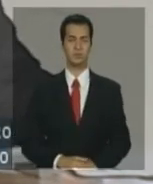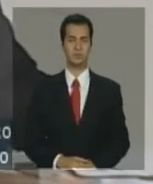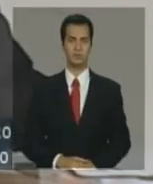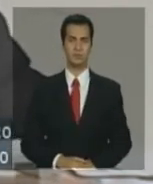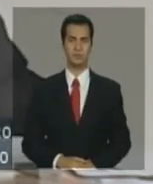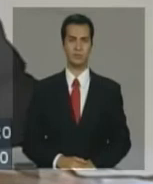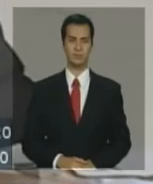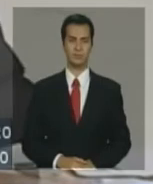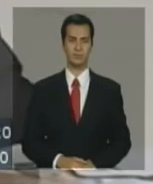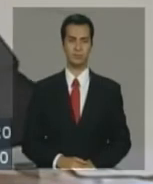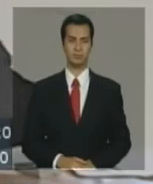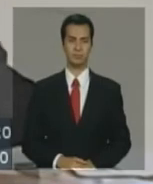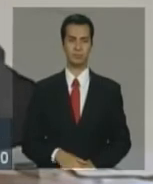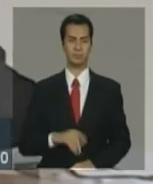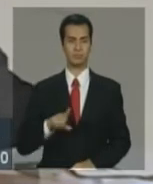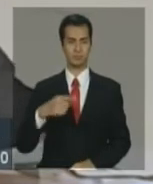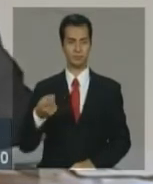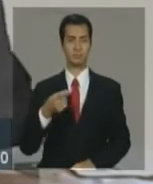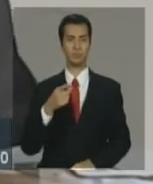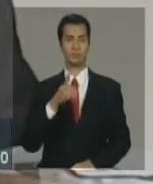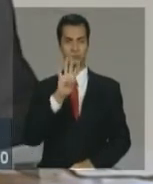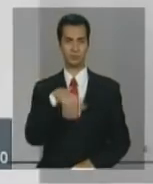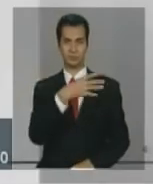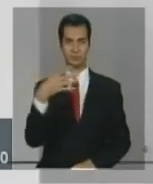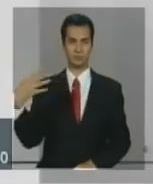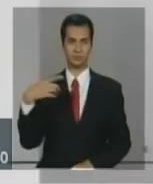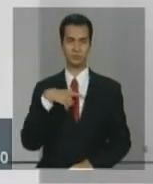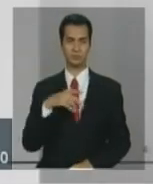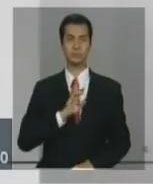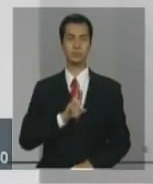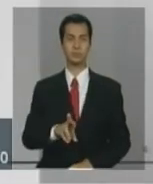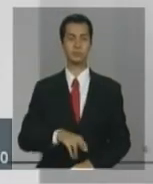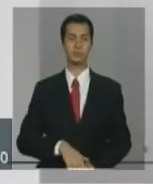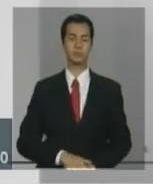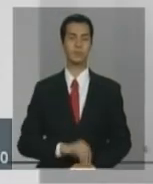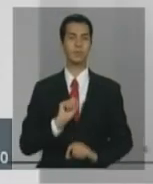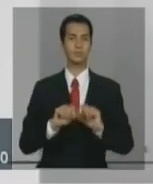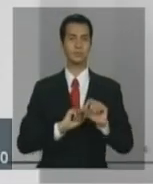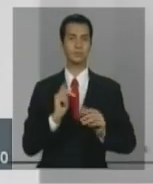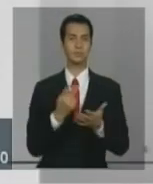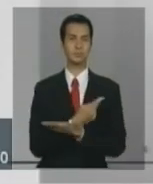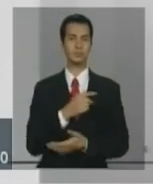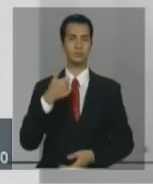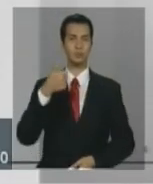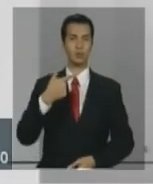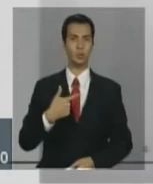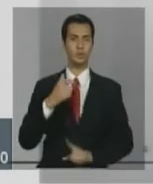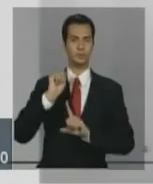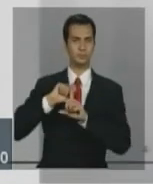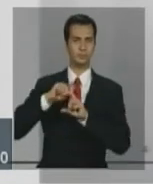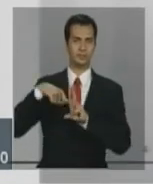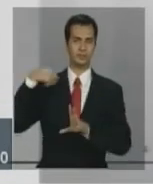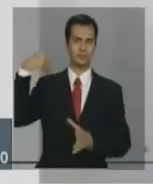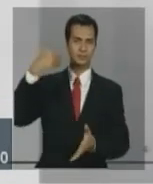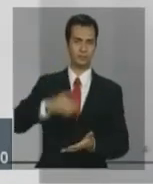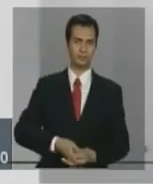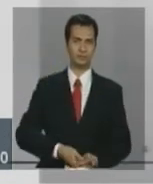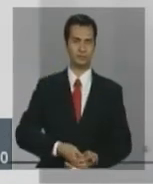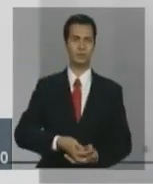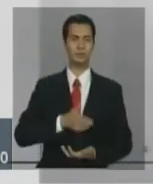Na próxima planilha, nós temos esse resultado ao longo dos 12 meses, mostrando R$